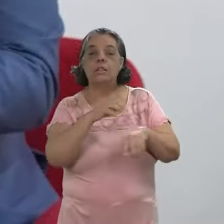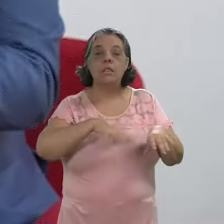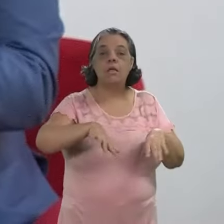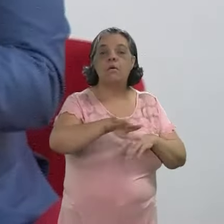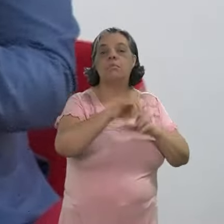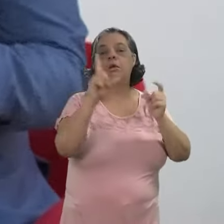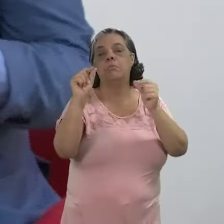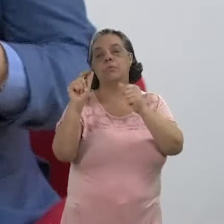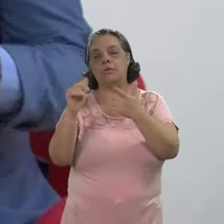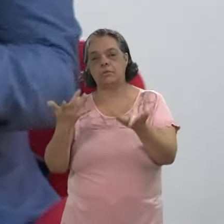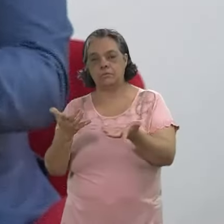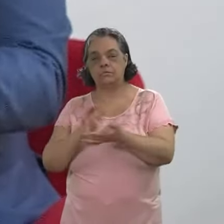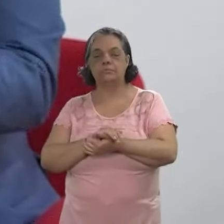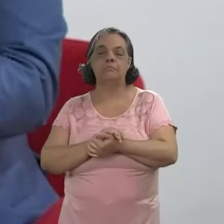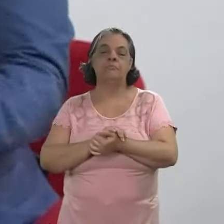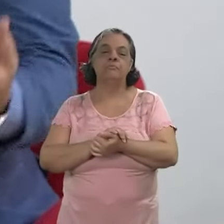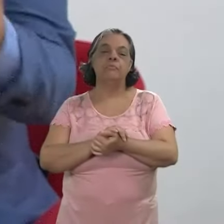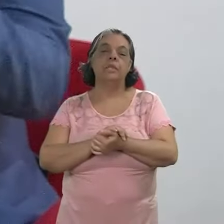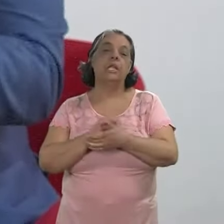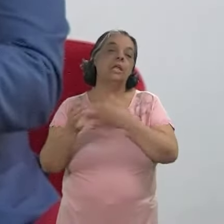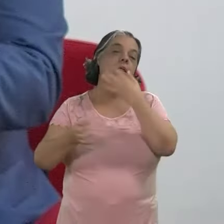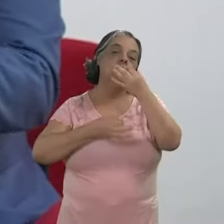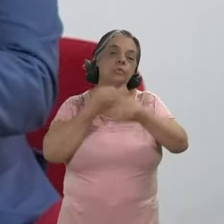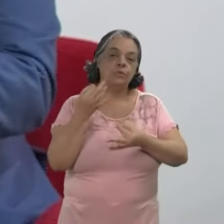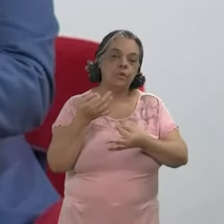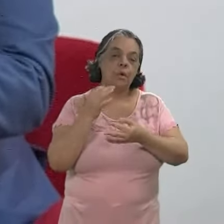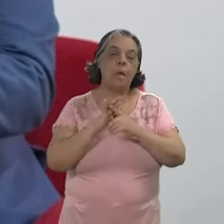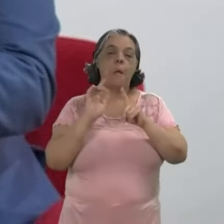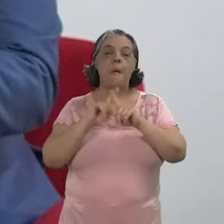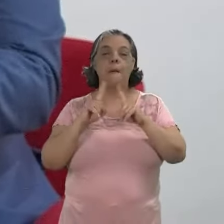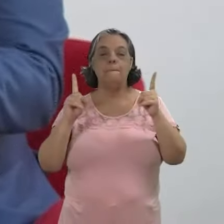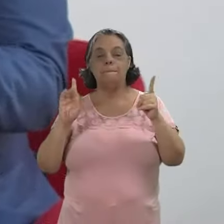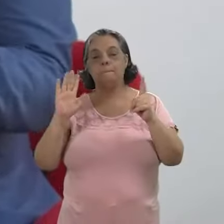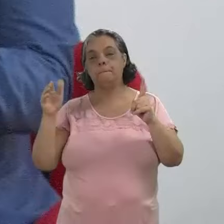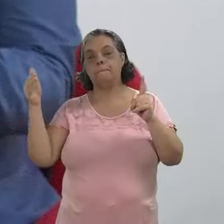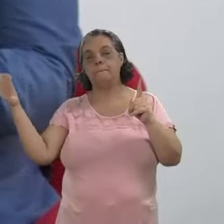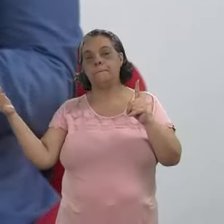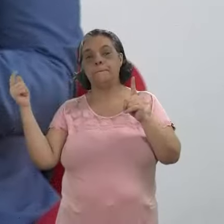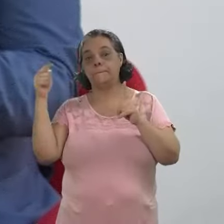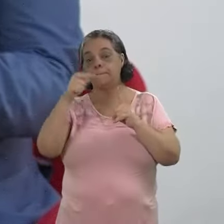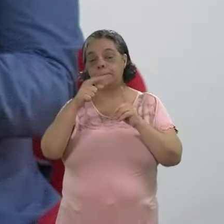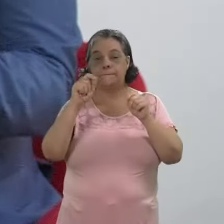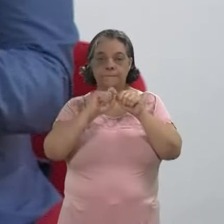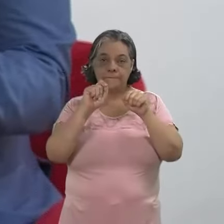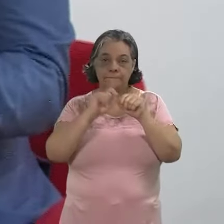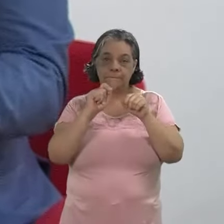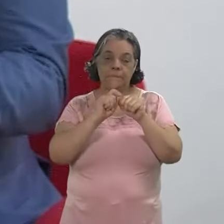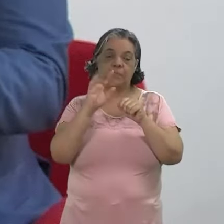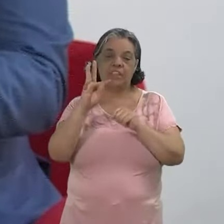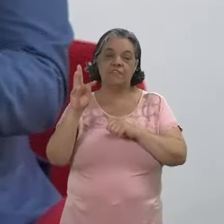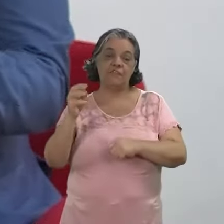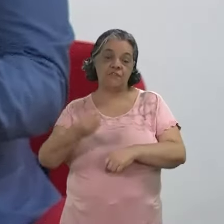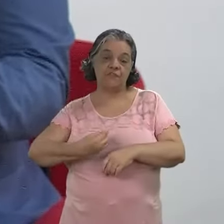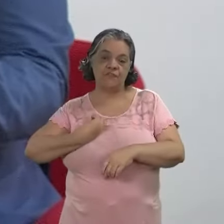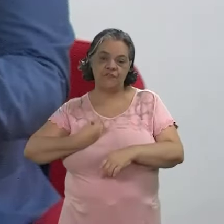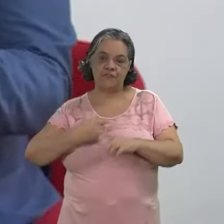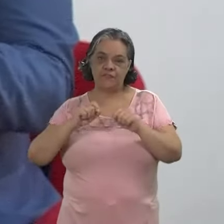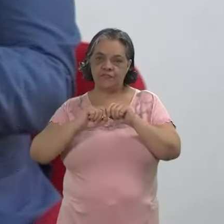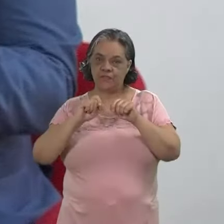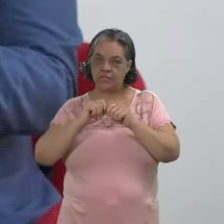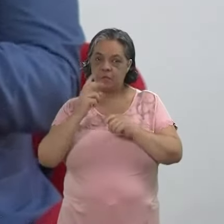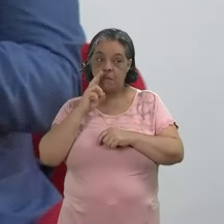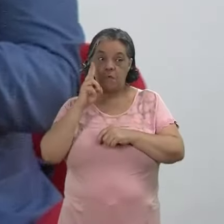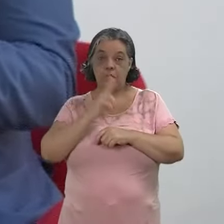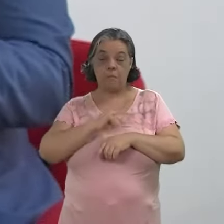capitalismo, você trazia outros temas que questionavam o capitalismo. Então, aquilo ali fazia, a TV Viva fazia, faz,